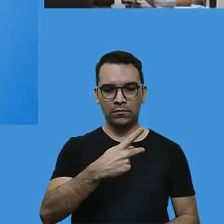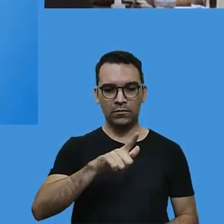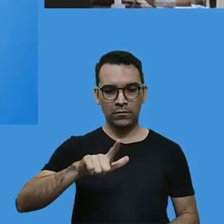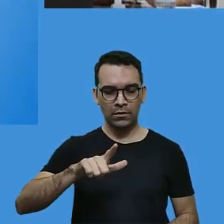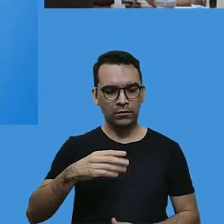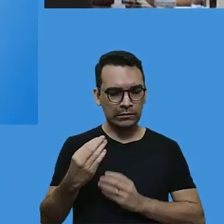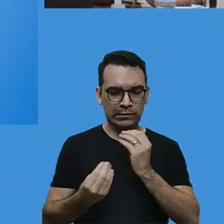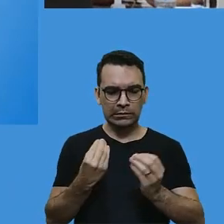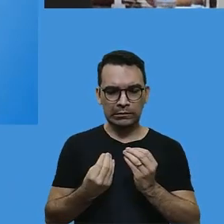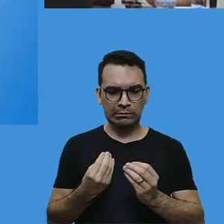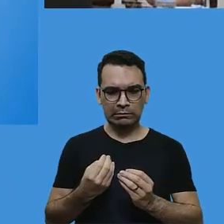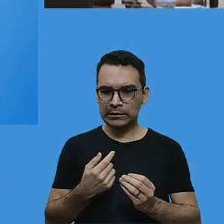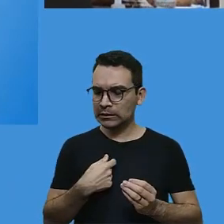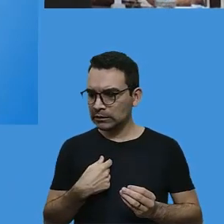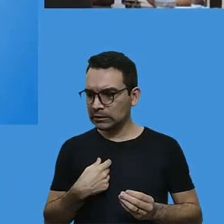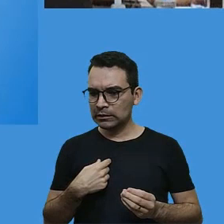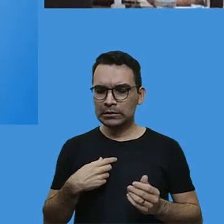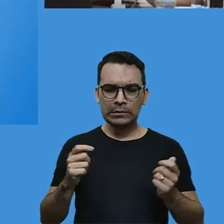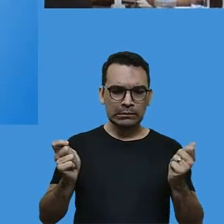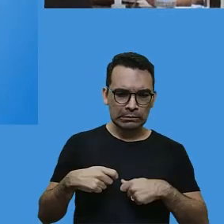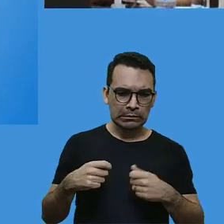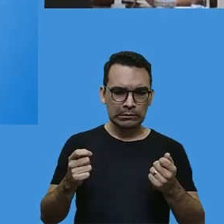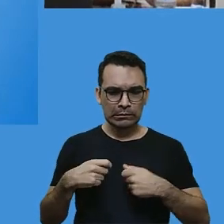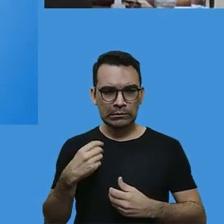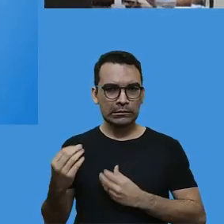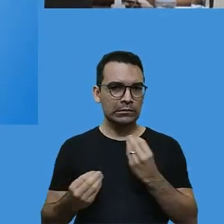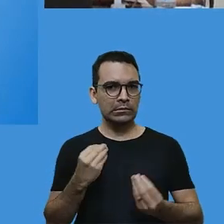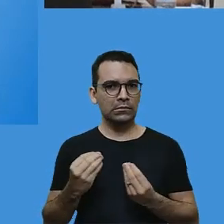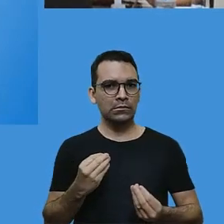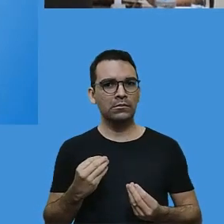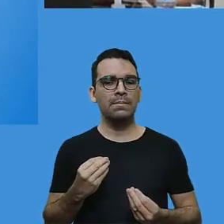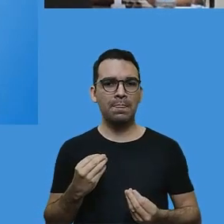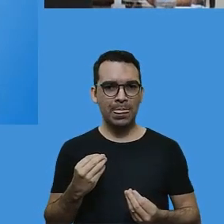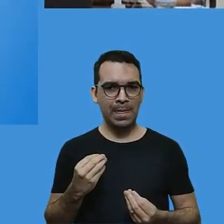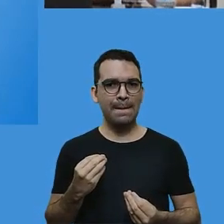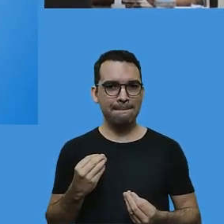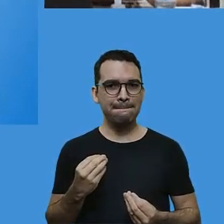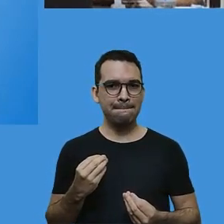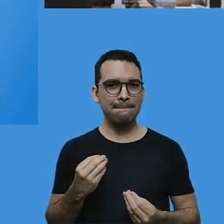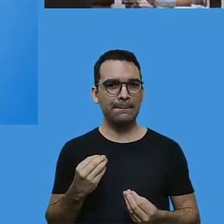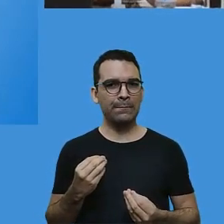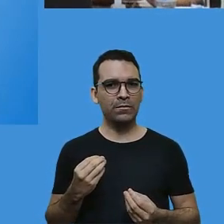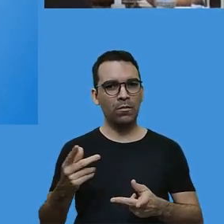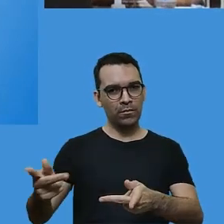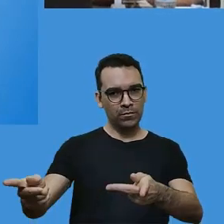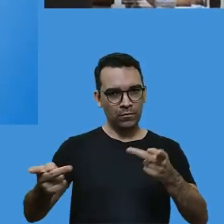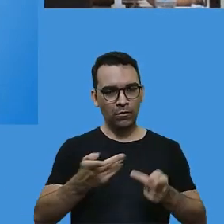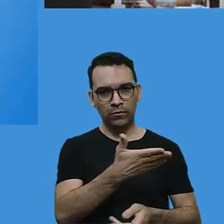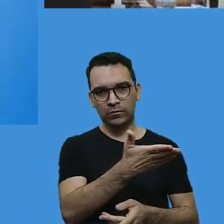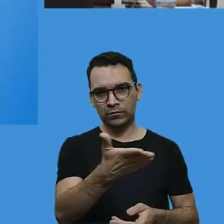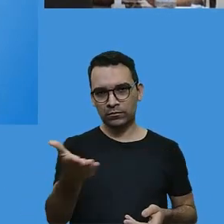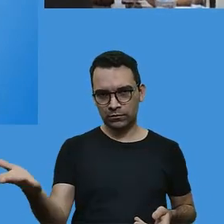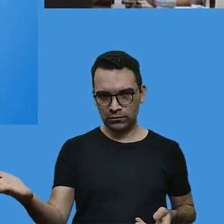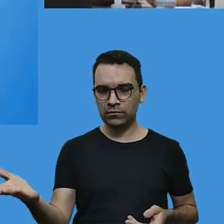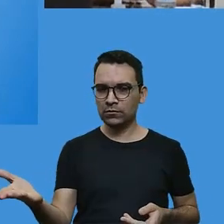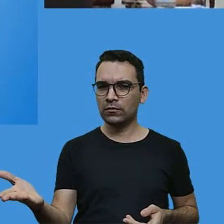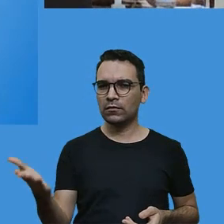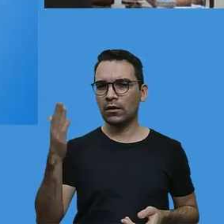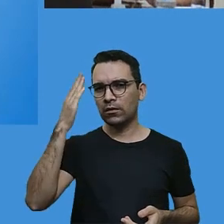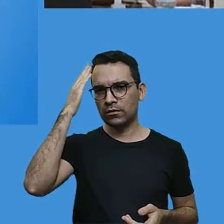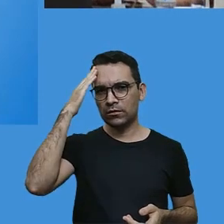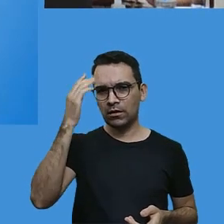planejar coletivamente todos esses elementos? Então, a gente convoca vocês, a gente sabe que vocês fazem isso com muita